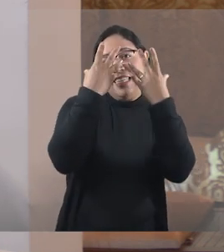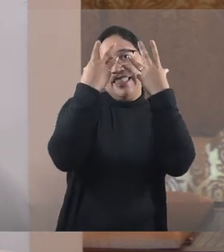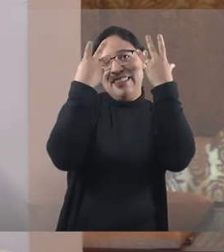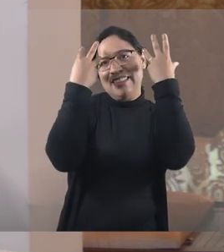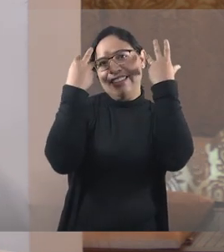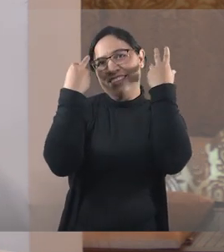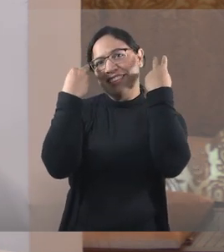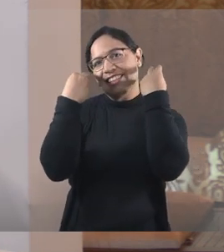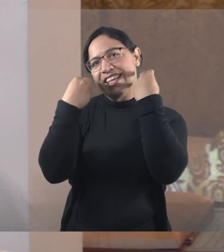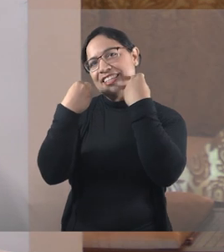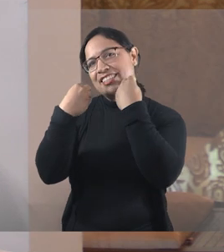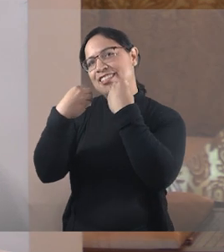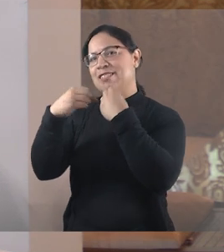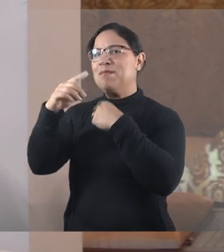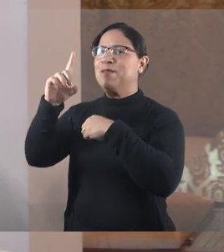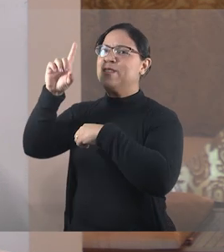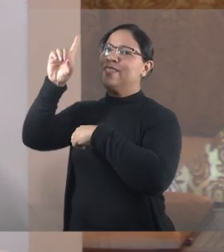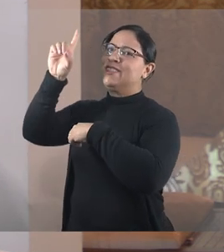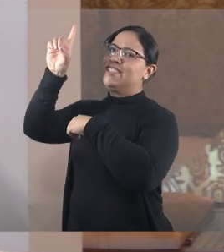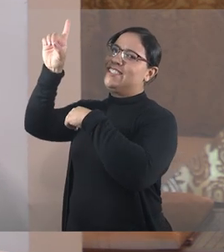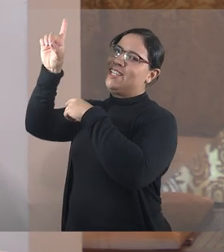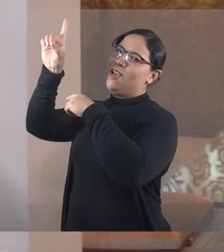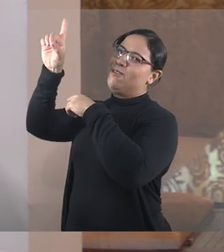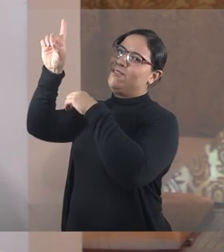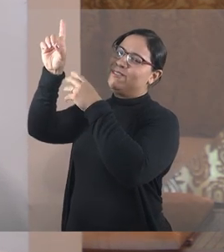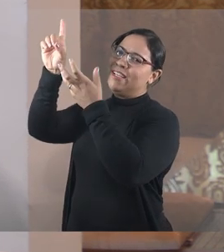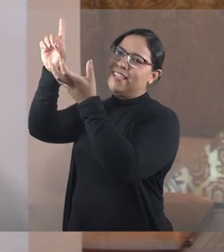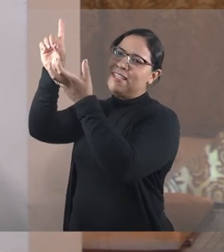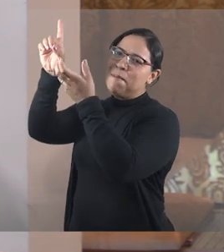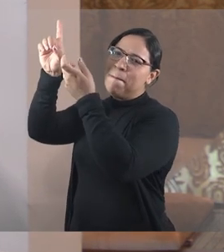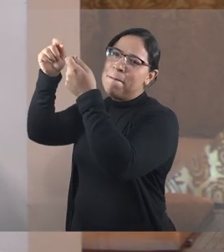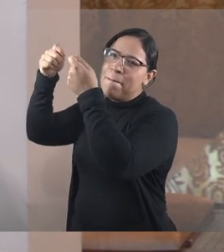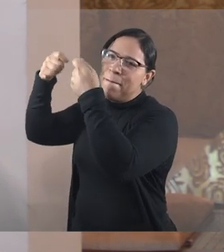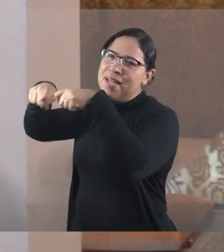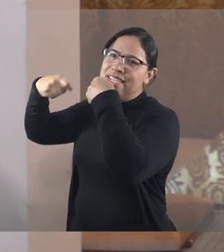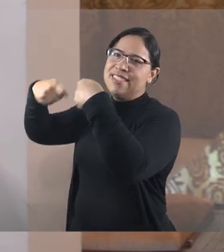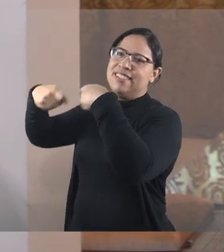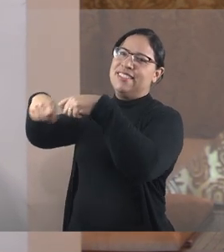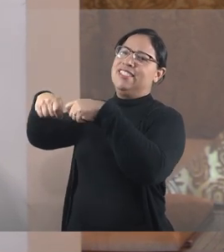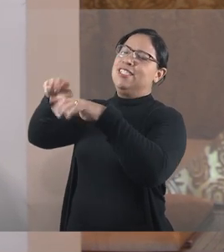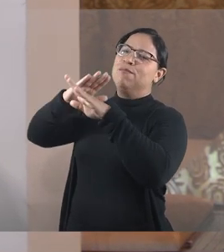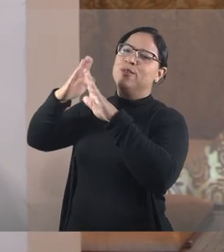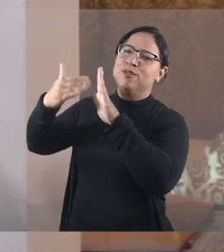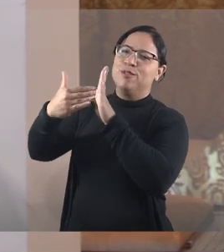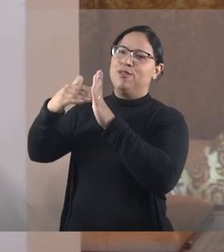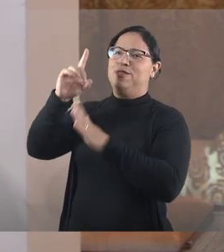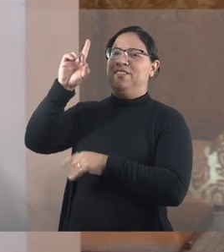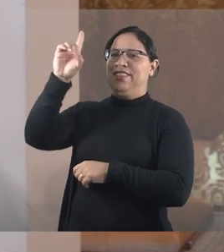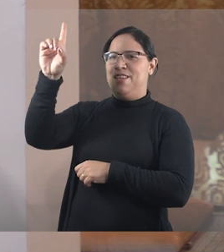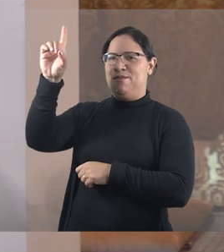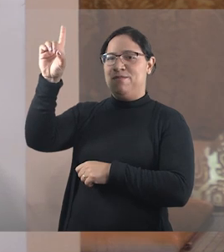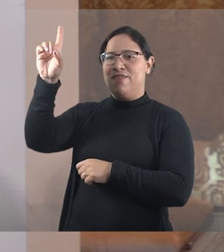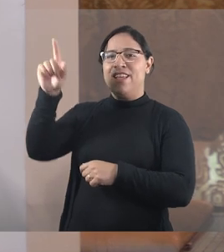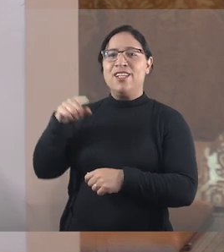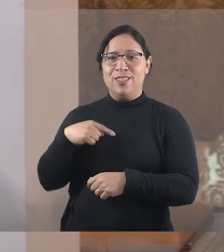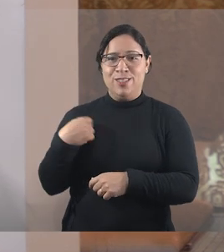esquecemos de que dependemos completamente do Senhor. Nessa história nós somos esse menino que precisa,